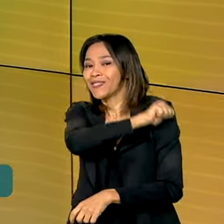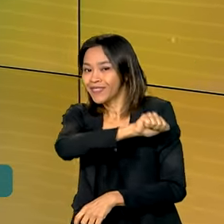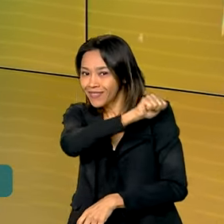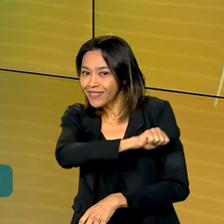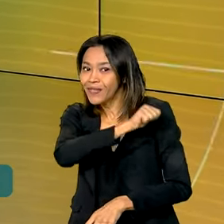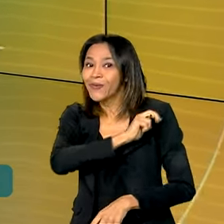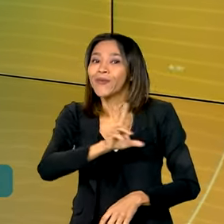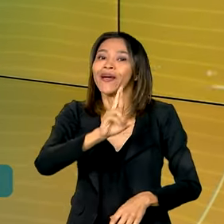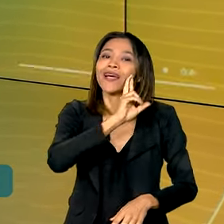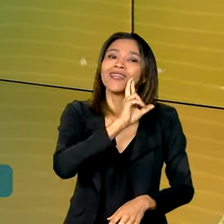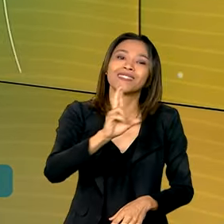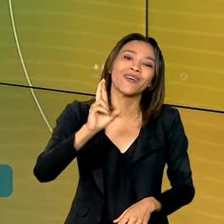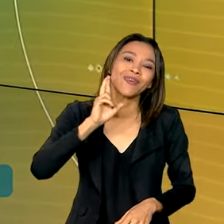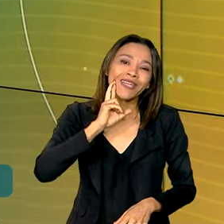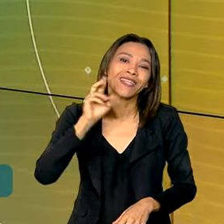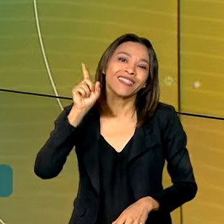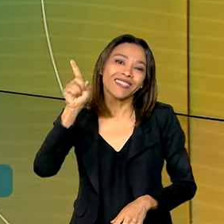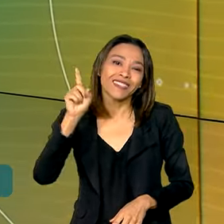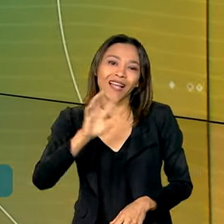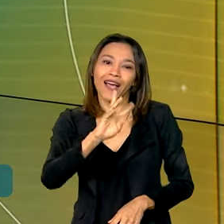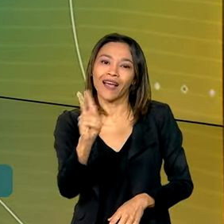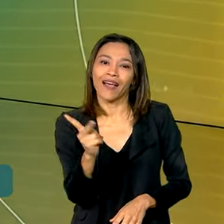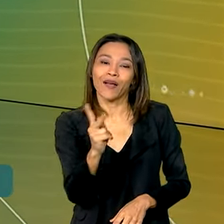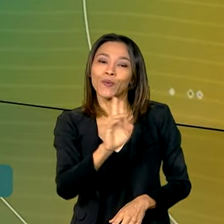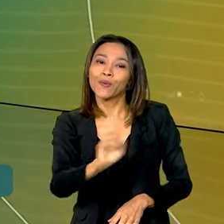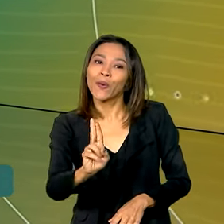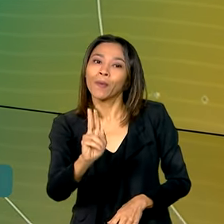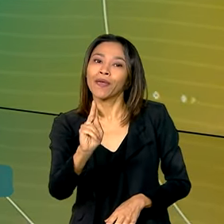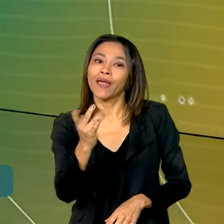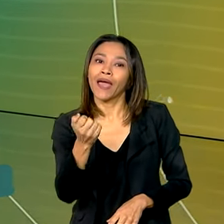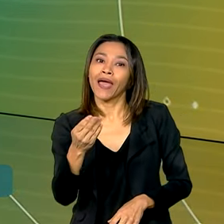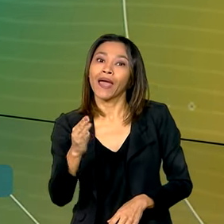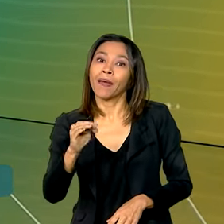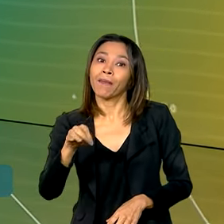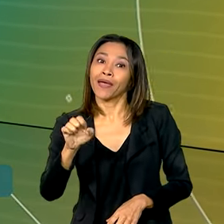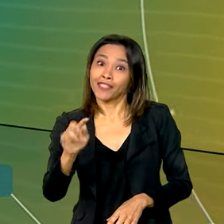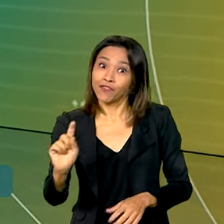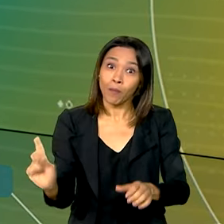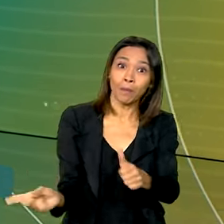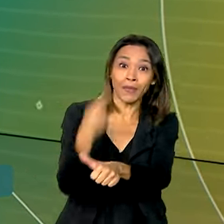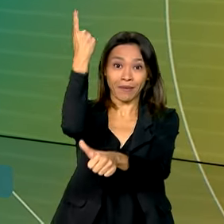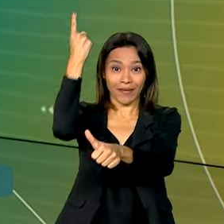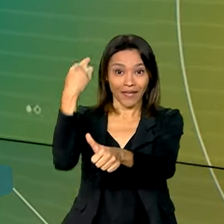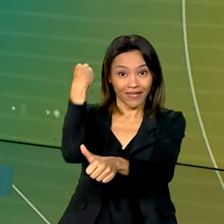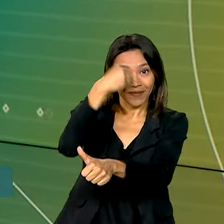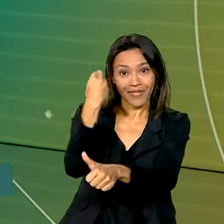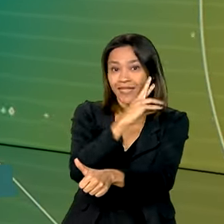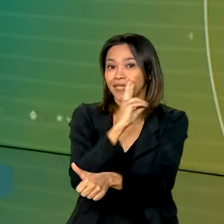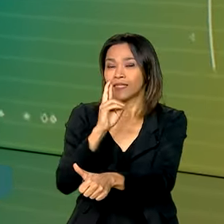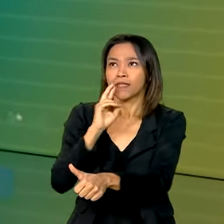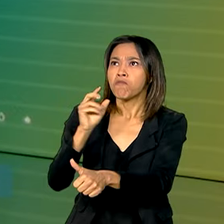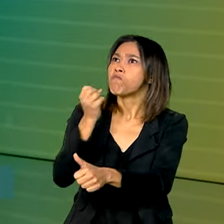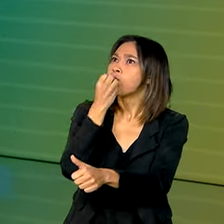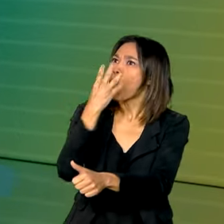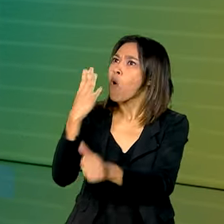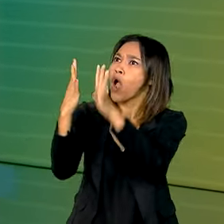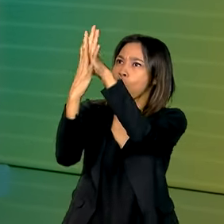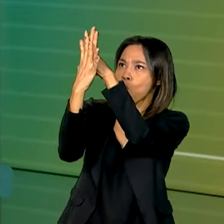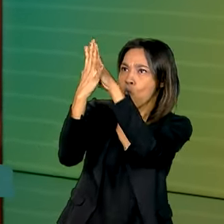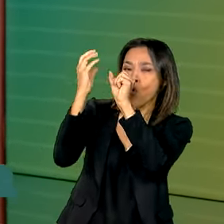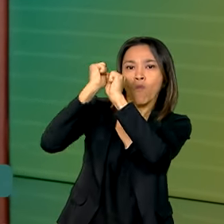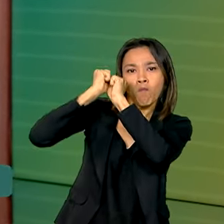restaurante Herbert de Souza, Betinho. Na época, foi pioneiro. Esse exemplo foi replicado em outros estados.